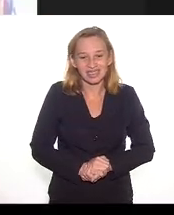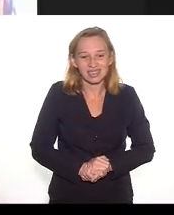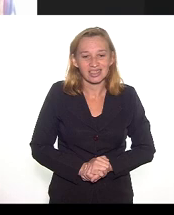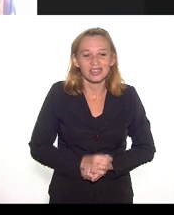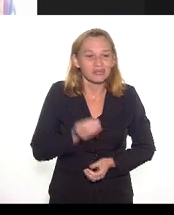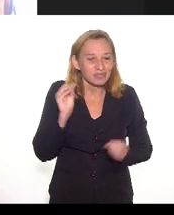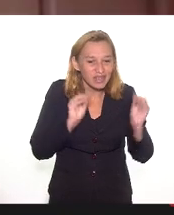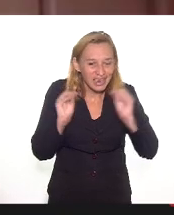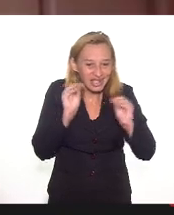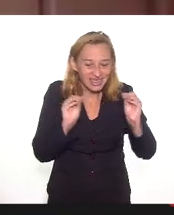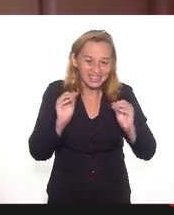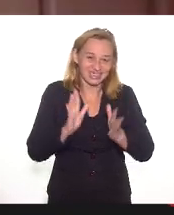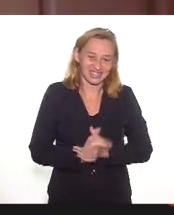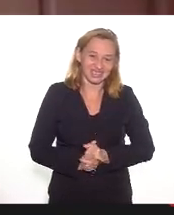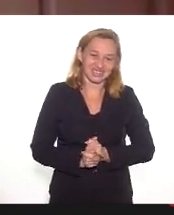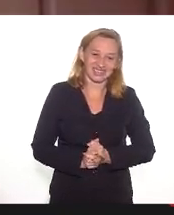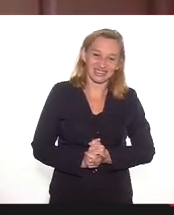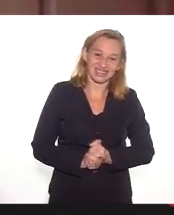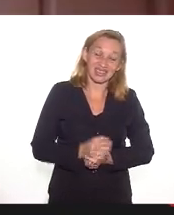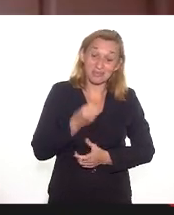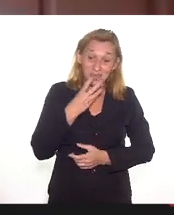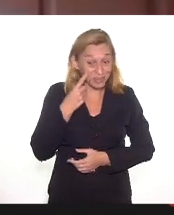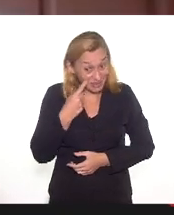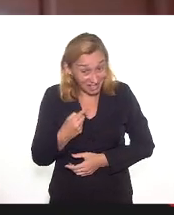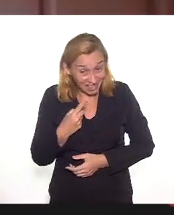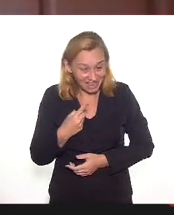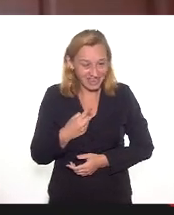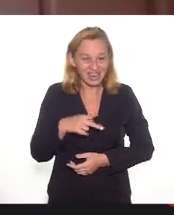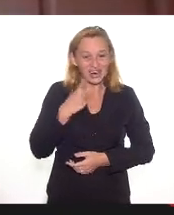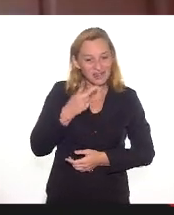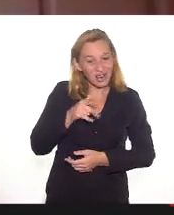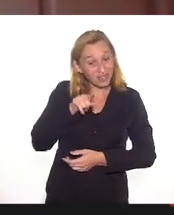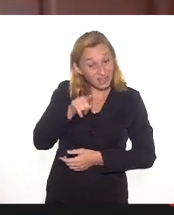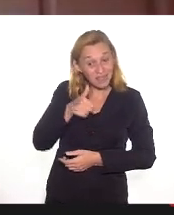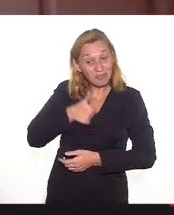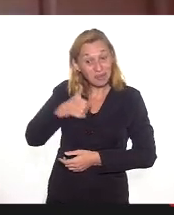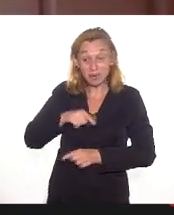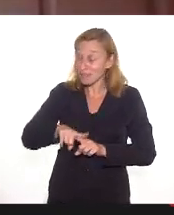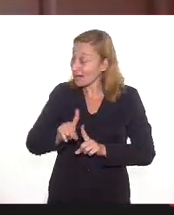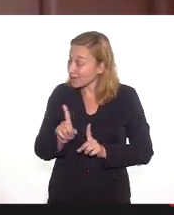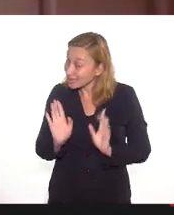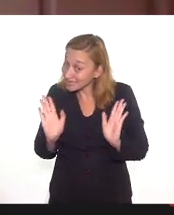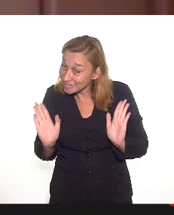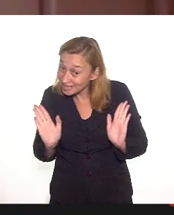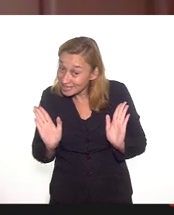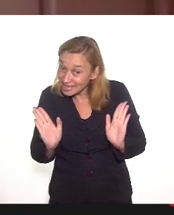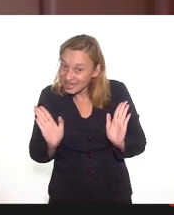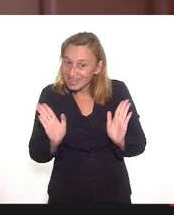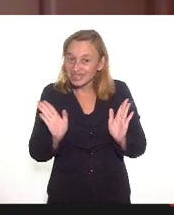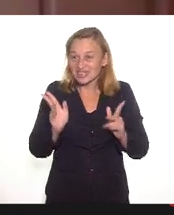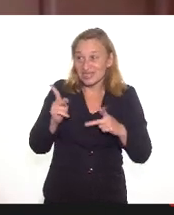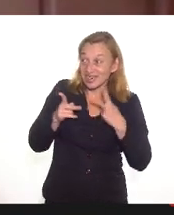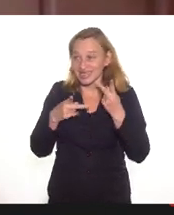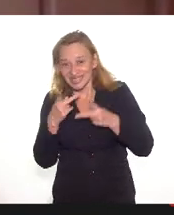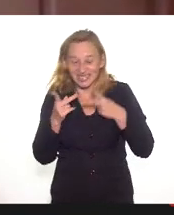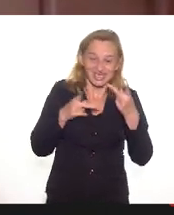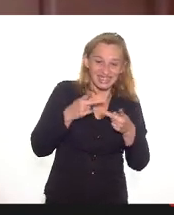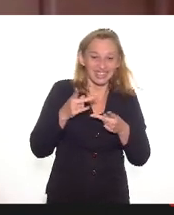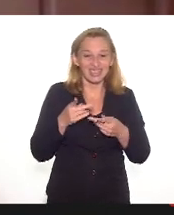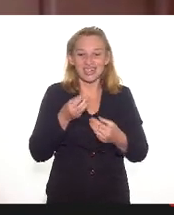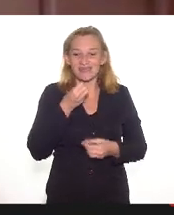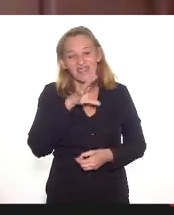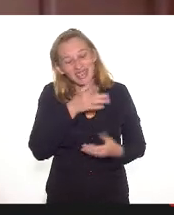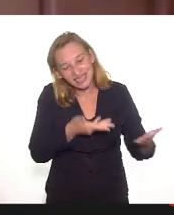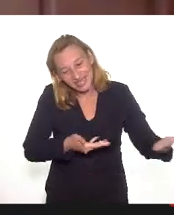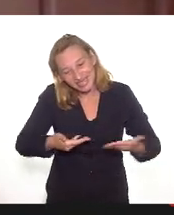Um beijo, meu bem, muito bom te ver. Eu ia falar de você primeiro, Álvaro, mas aí fiquei me empolgando aqui. Seja muito